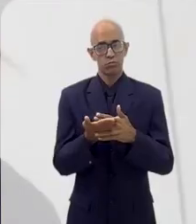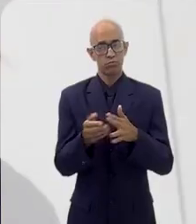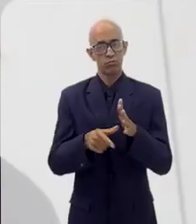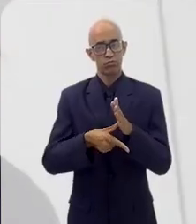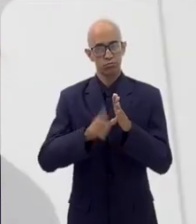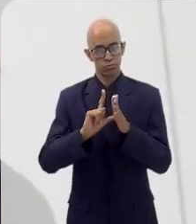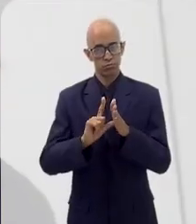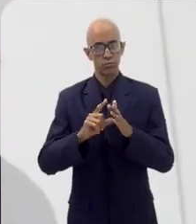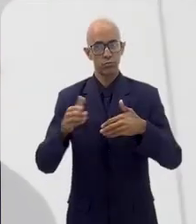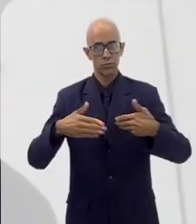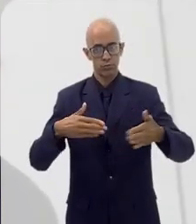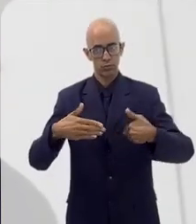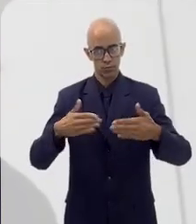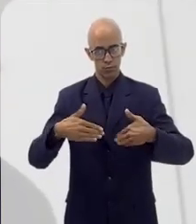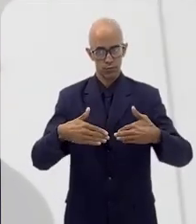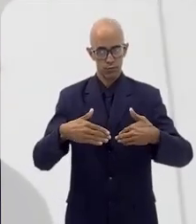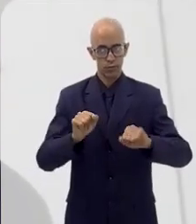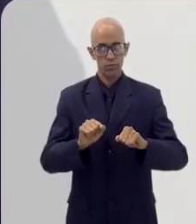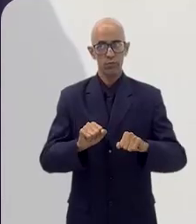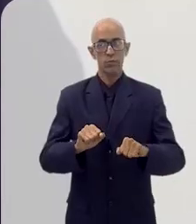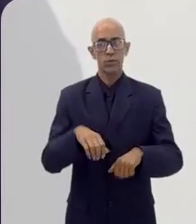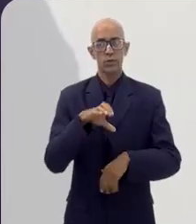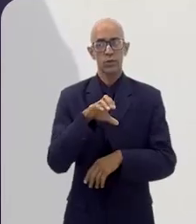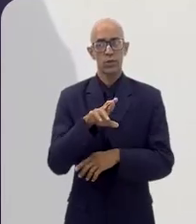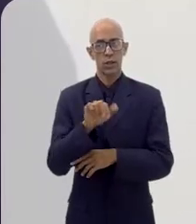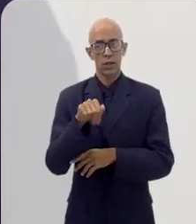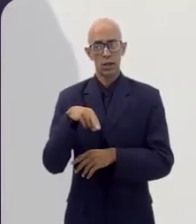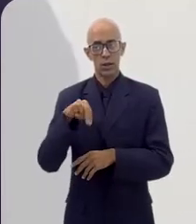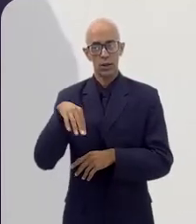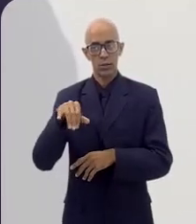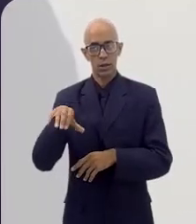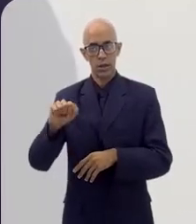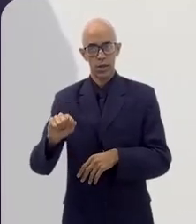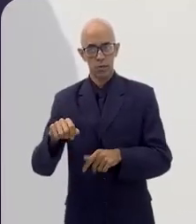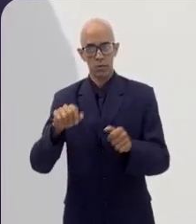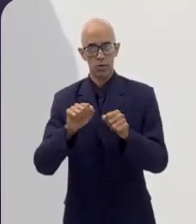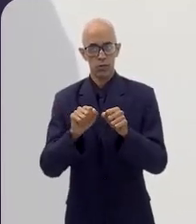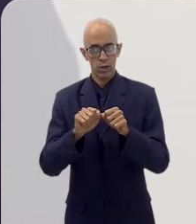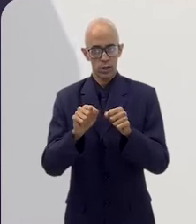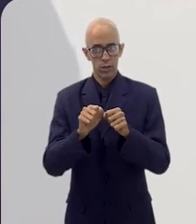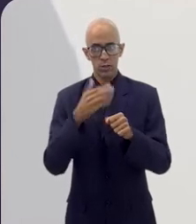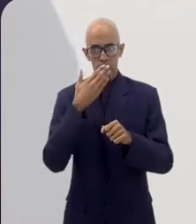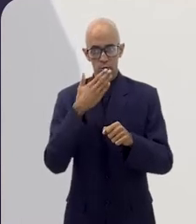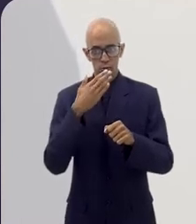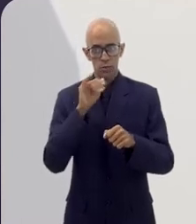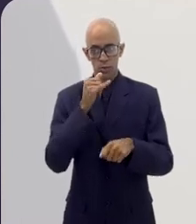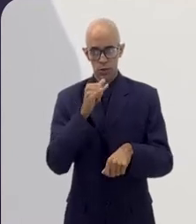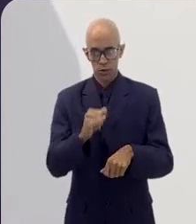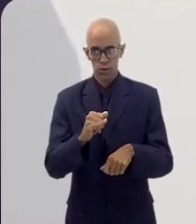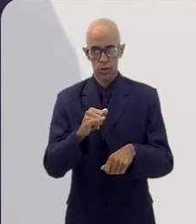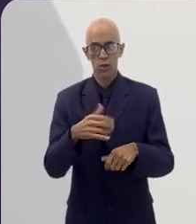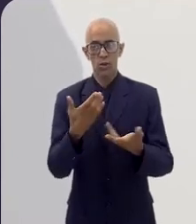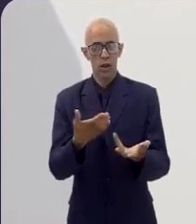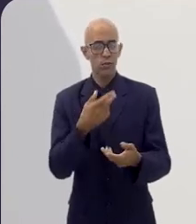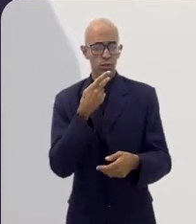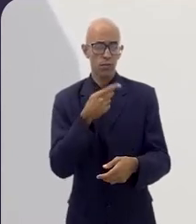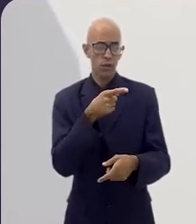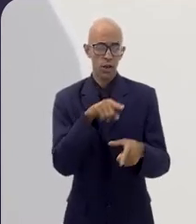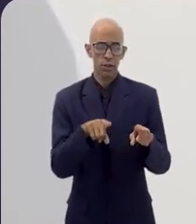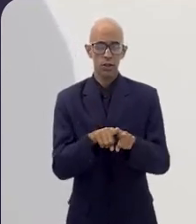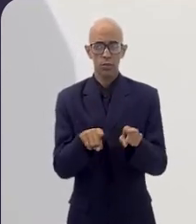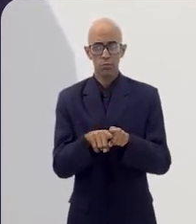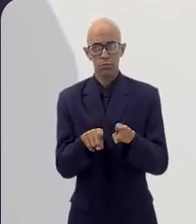opção da indústria de cerâmica por adotar esse tipo de geração de energia. Queria que você falasse um pouquinho,